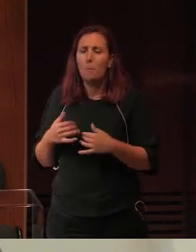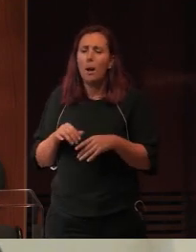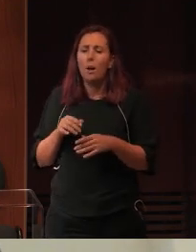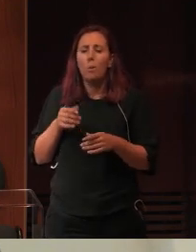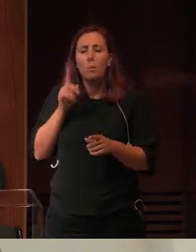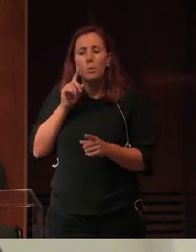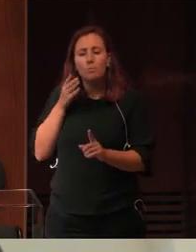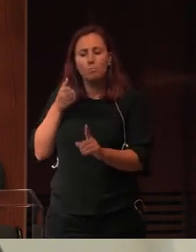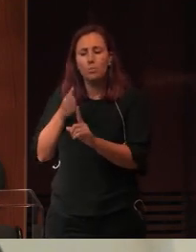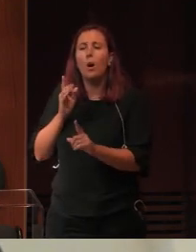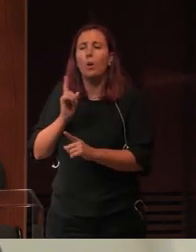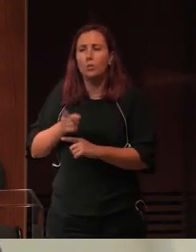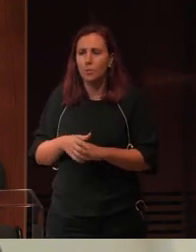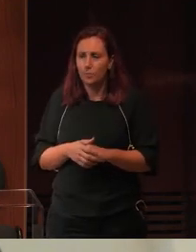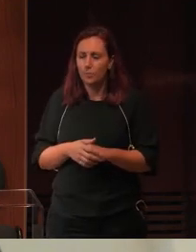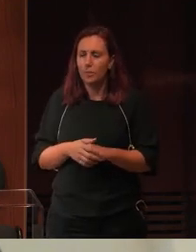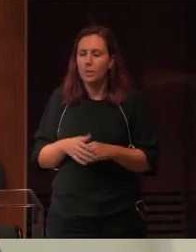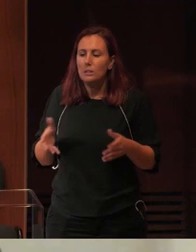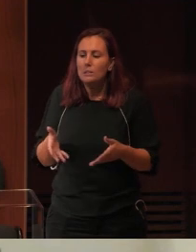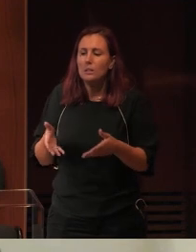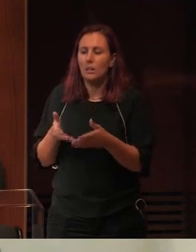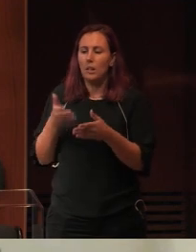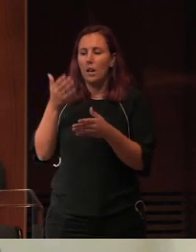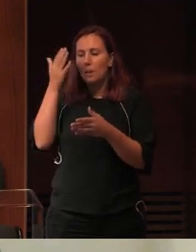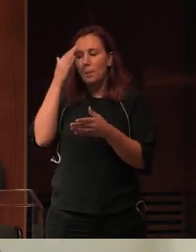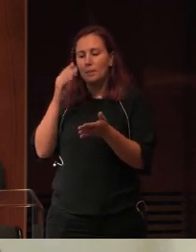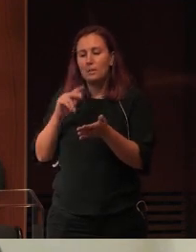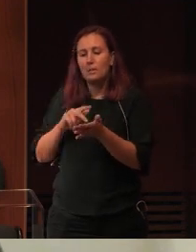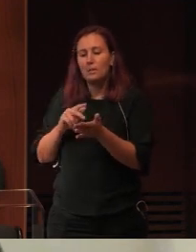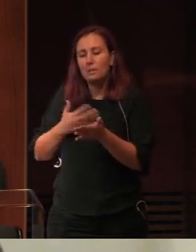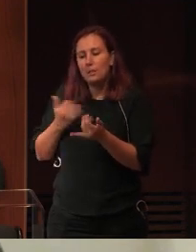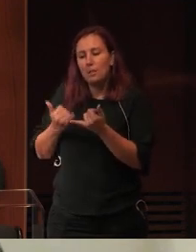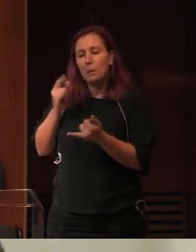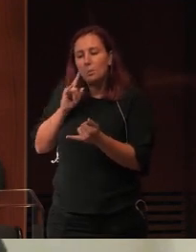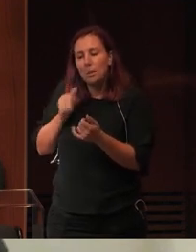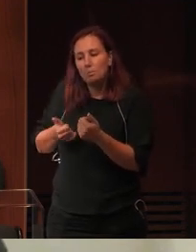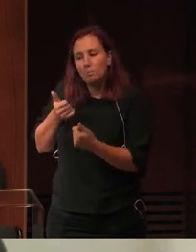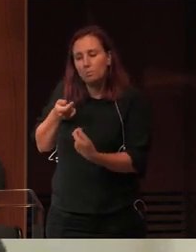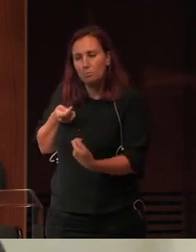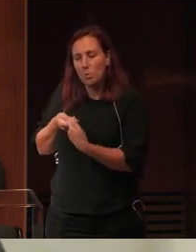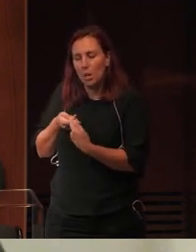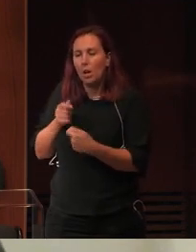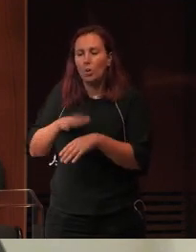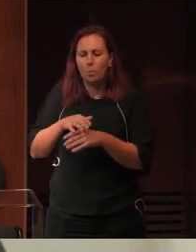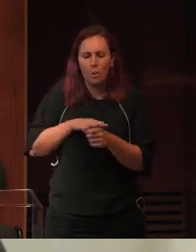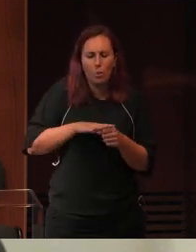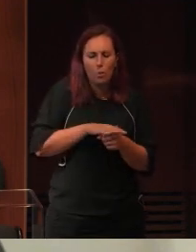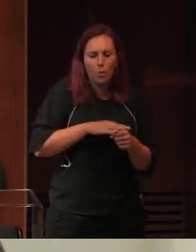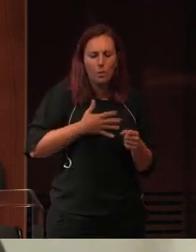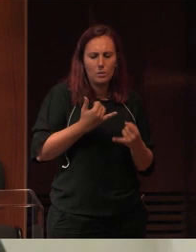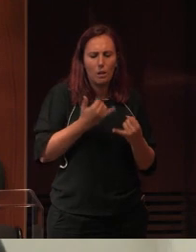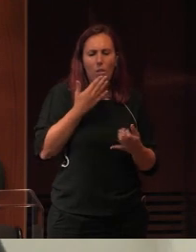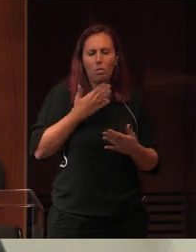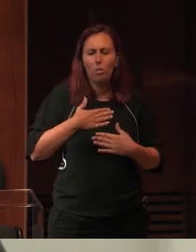fomentar aquelas que são competências digitais fundamentais. o digital traz-nos uma